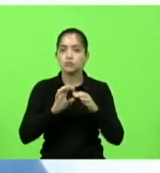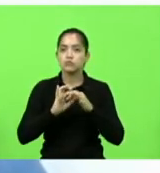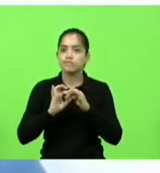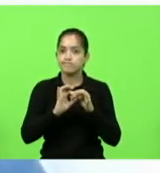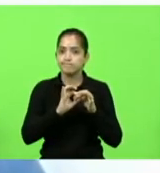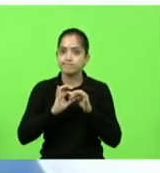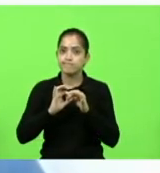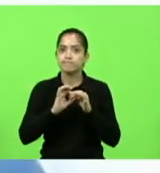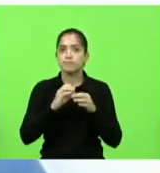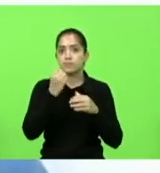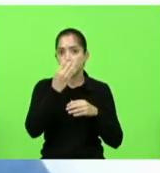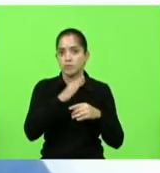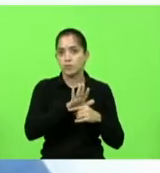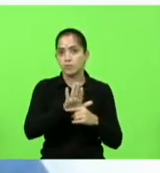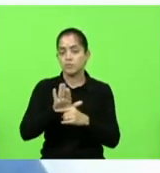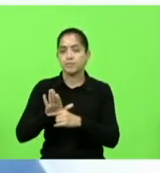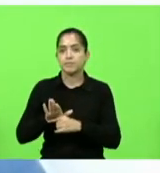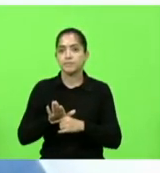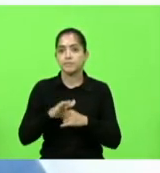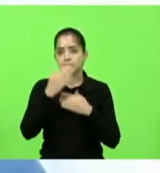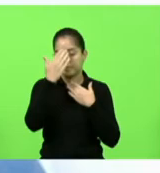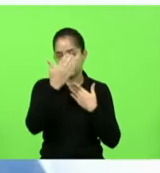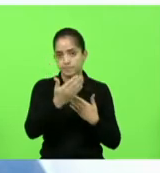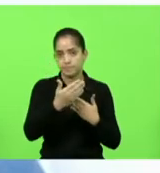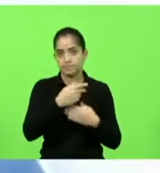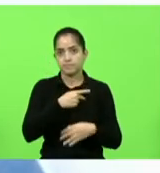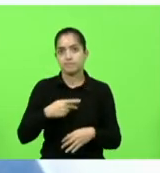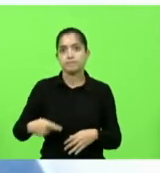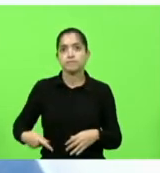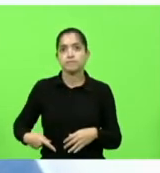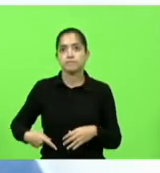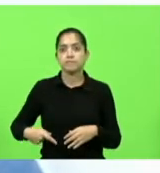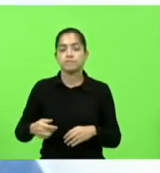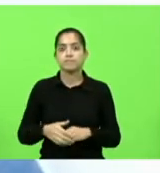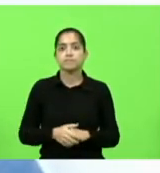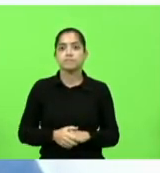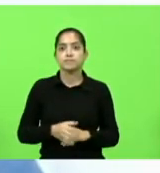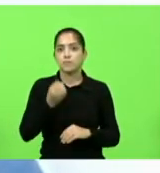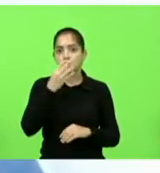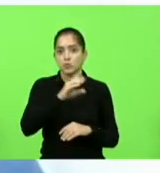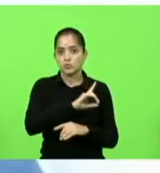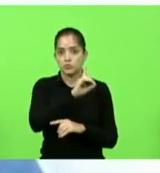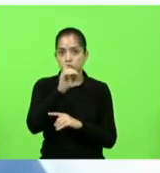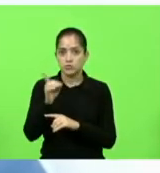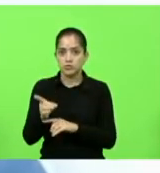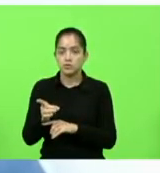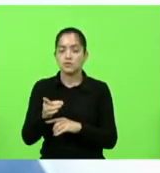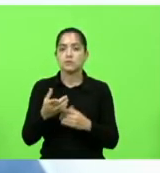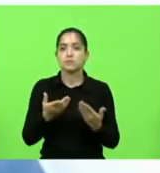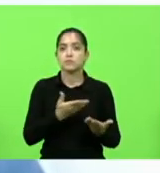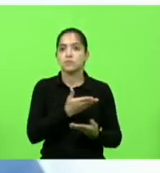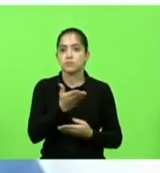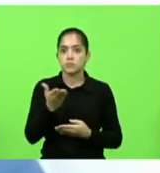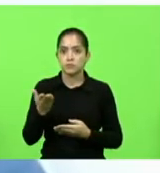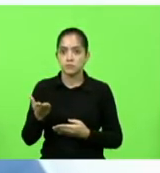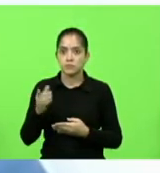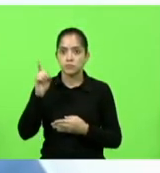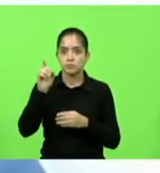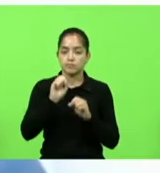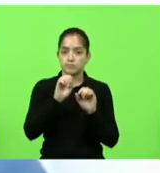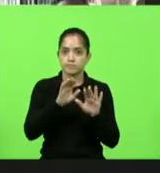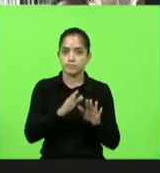todos os catarinenses. Obrigado, presidente. Um ótimo dia a todos, ótimo final de semana e que Deus abençoe.